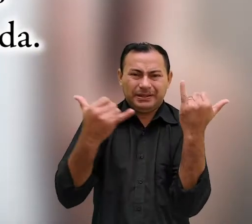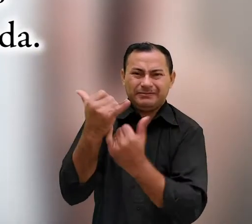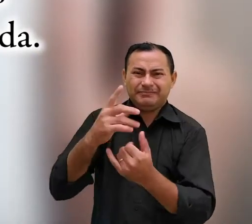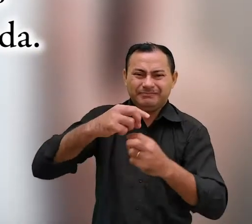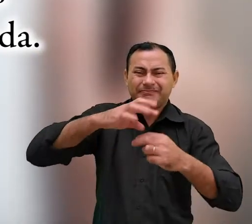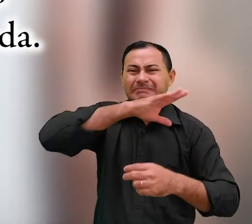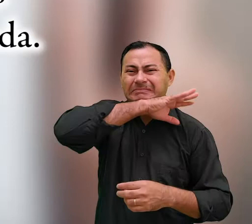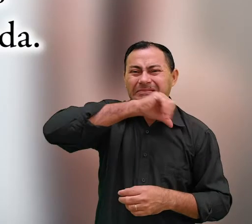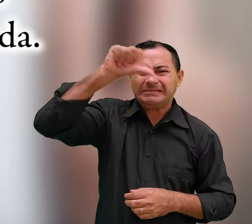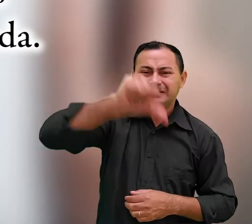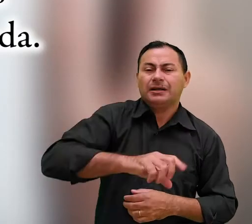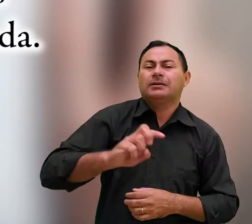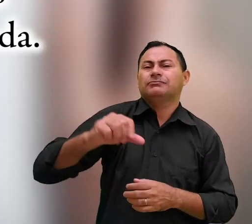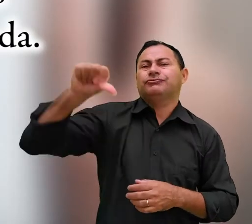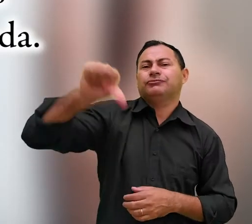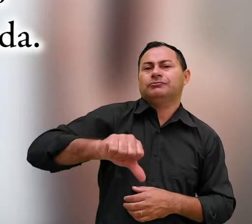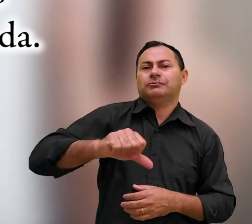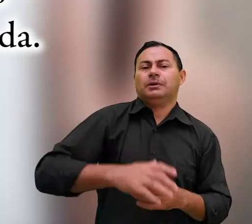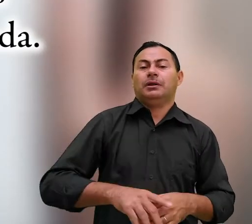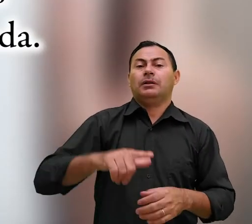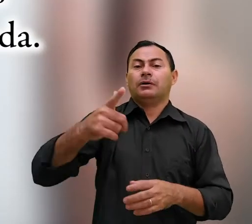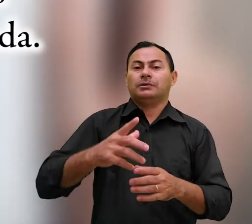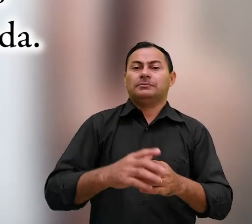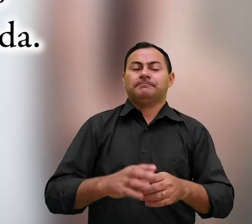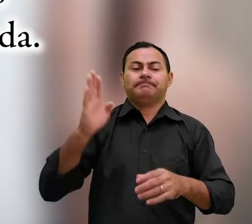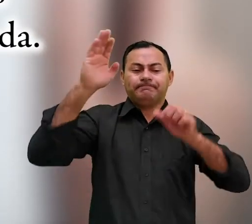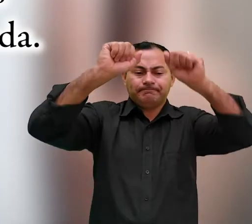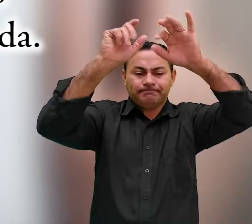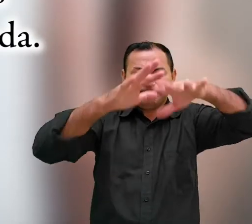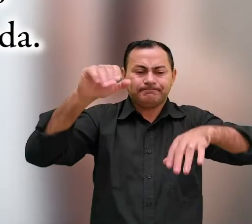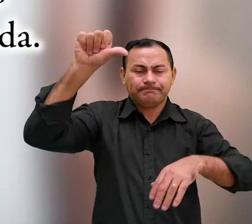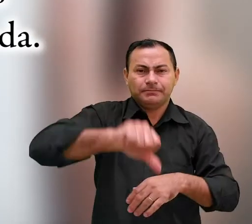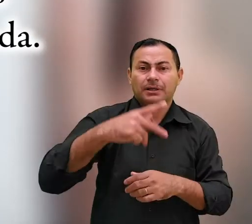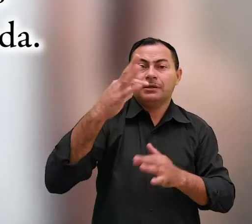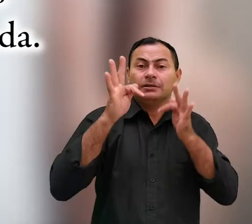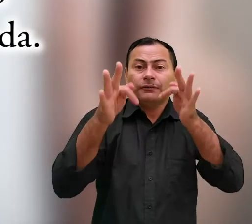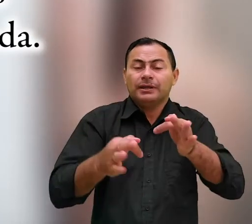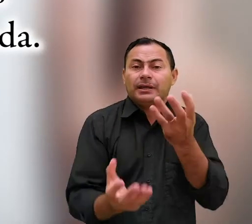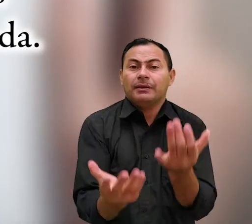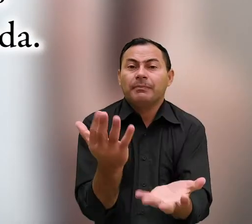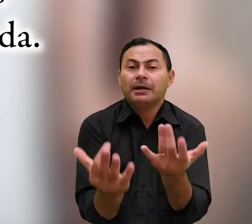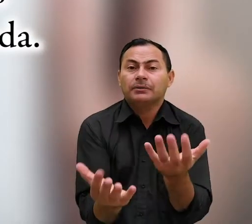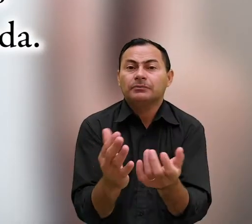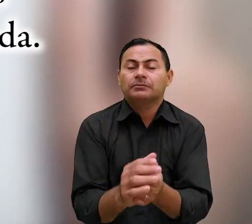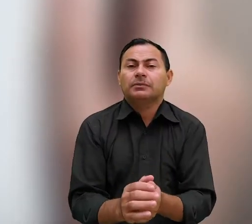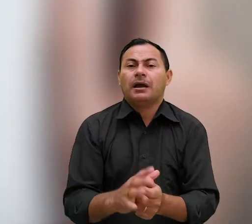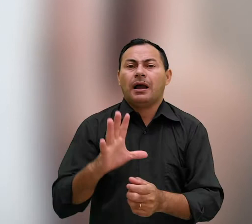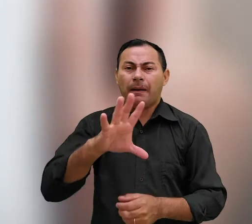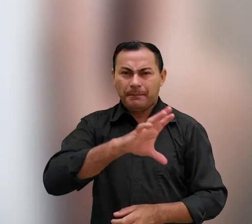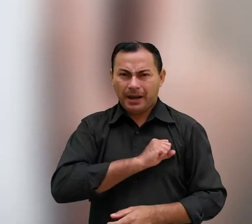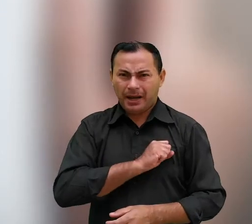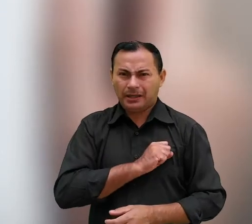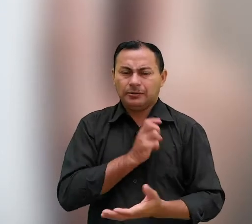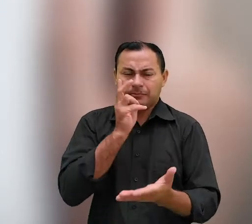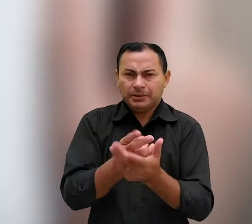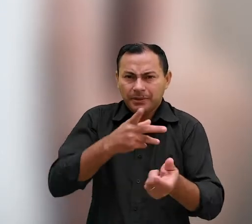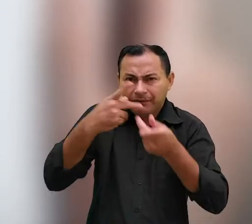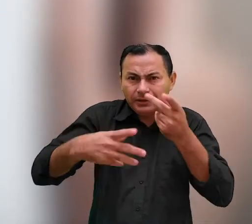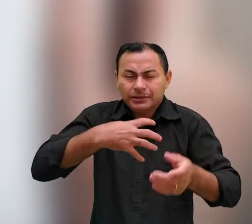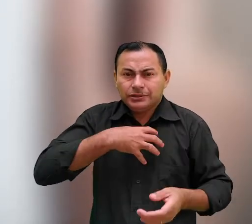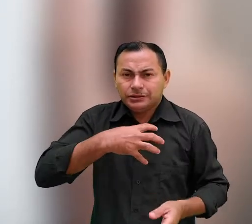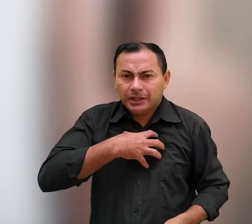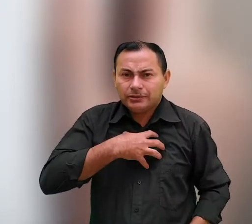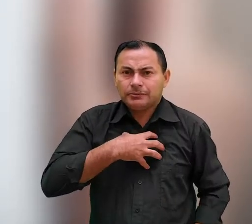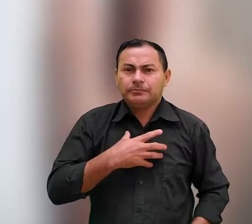espinhos e ervas daninhas é inútil e logo será amaldiçoada seu vinho a ser queimada amados mesmo